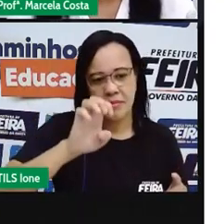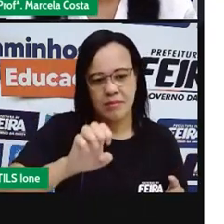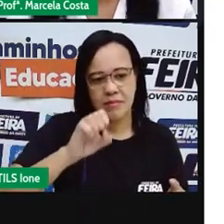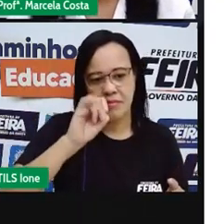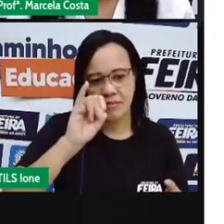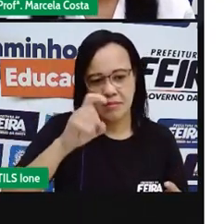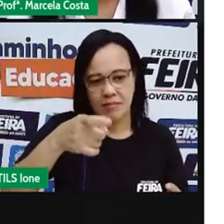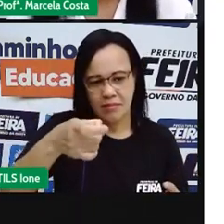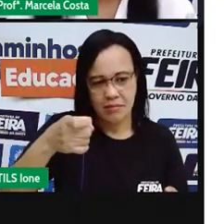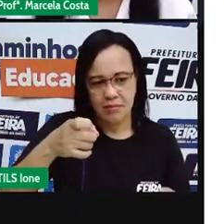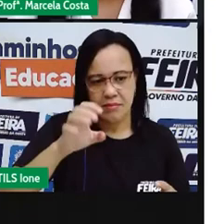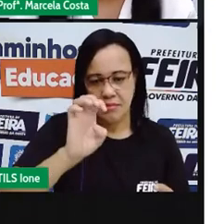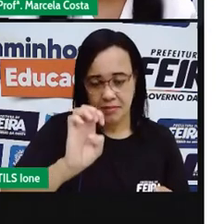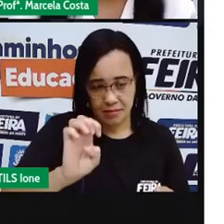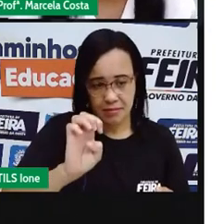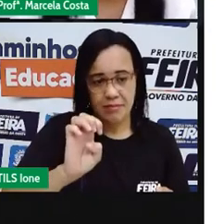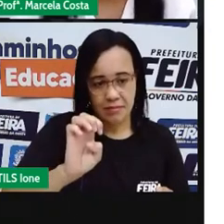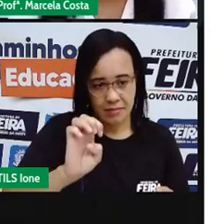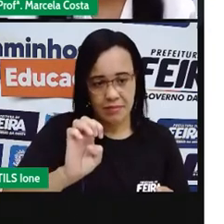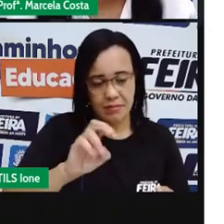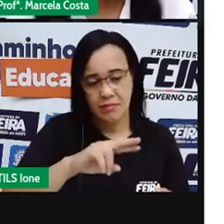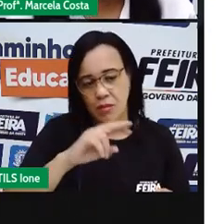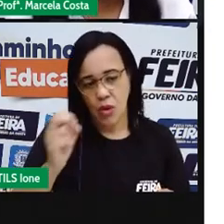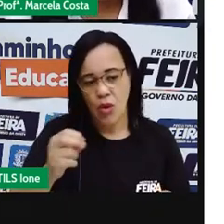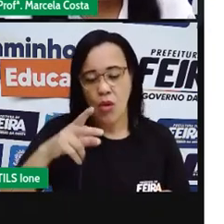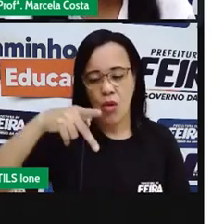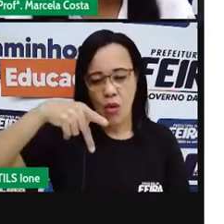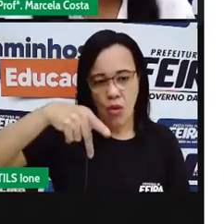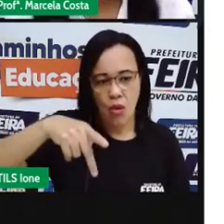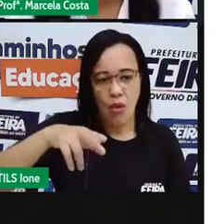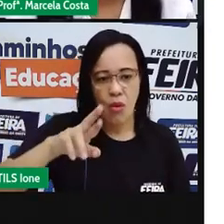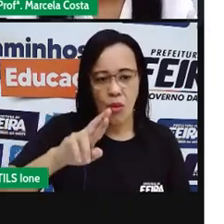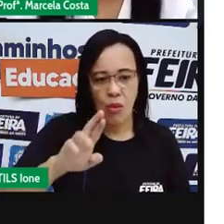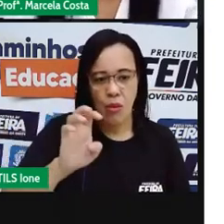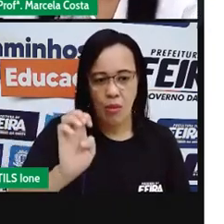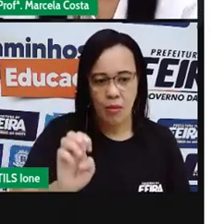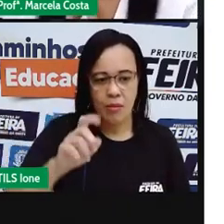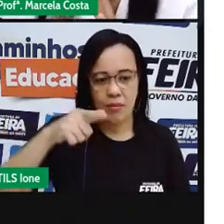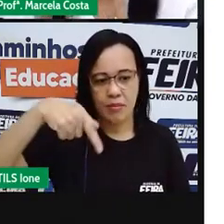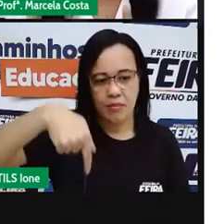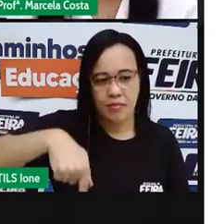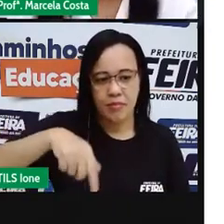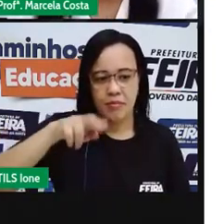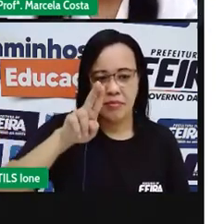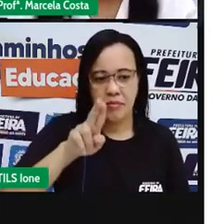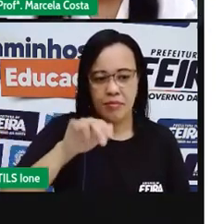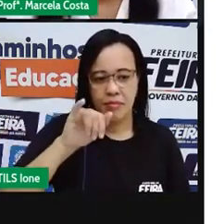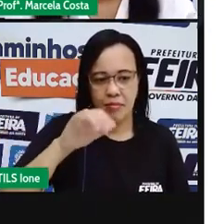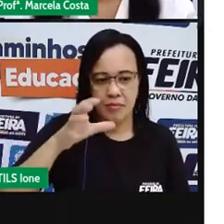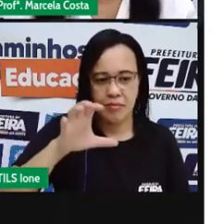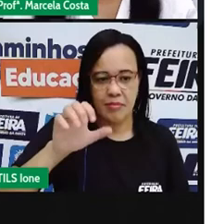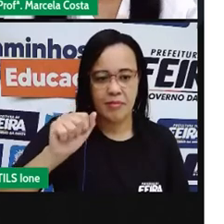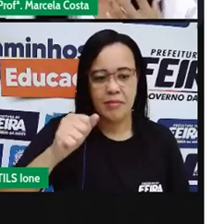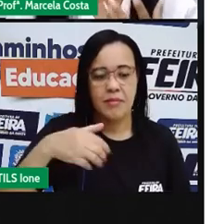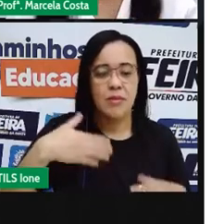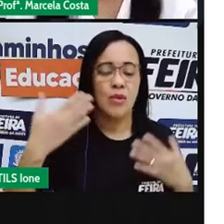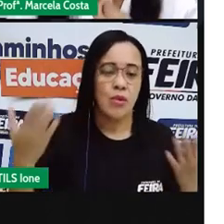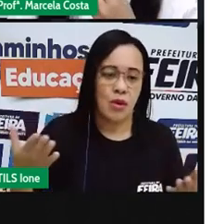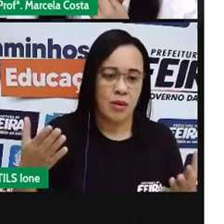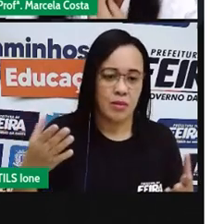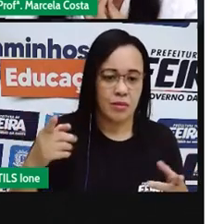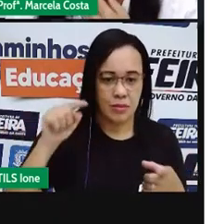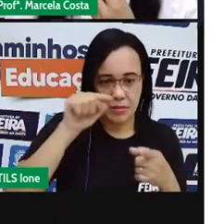A palavra maior é a palavra preguiça. Peixe. Peixe. Você